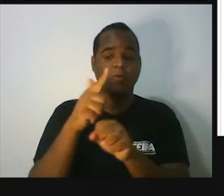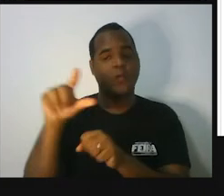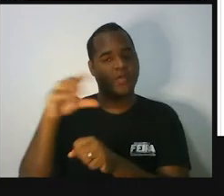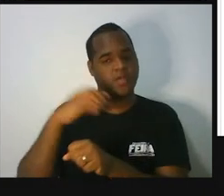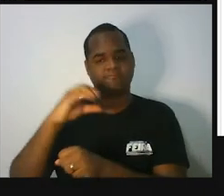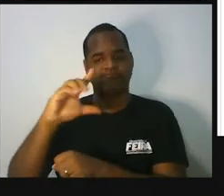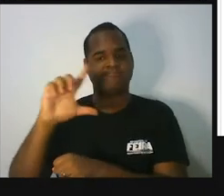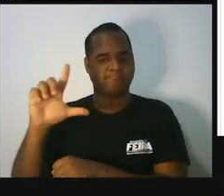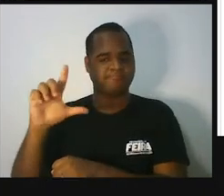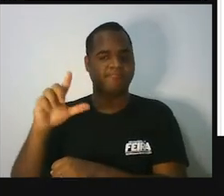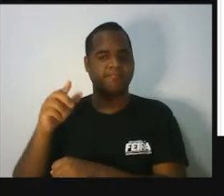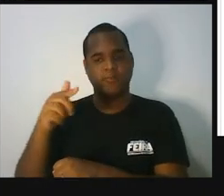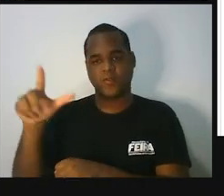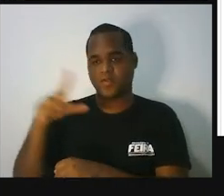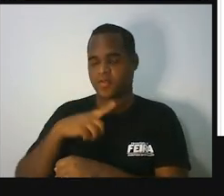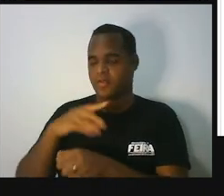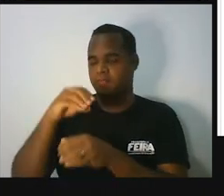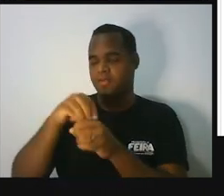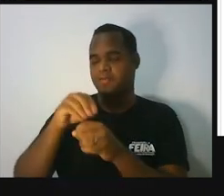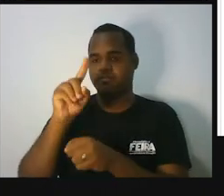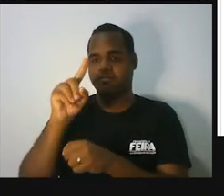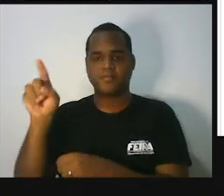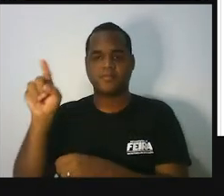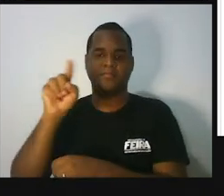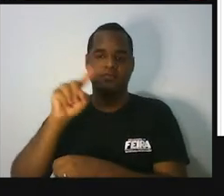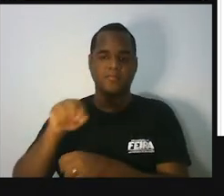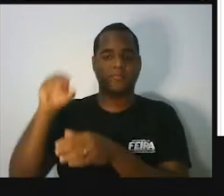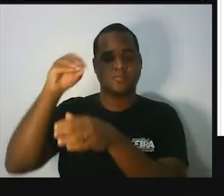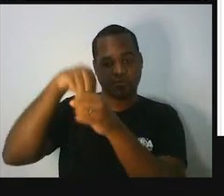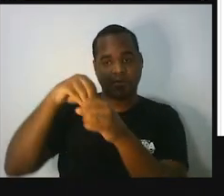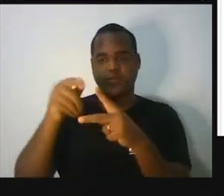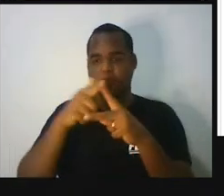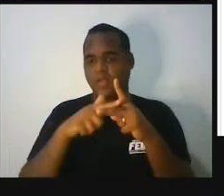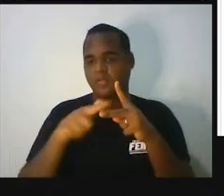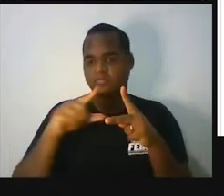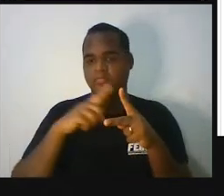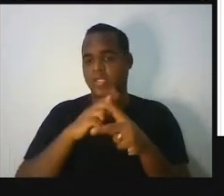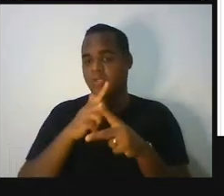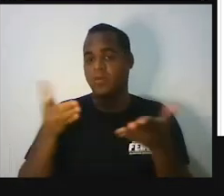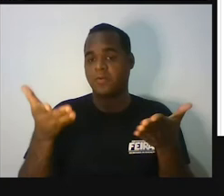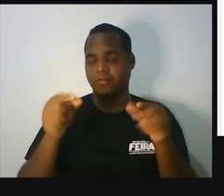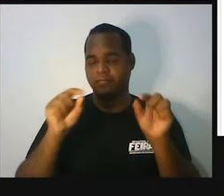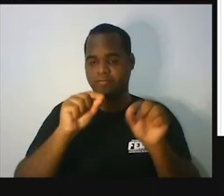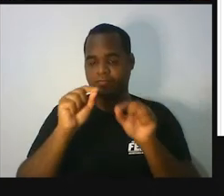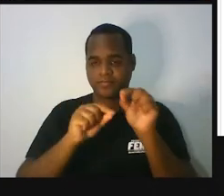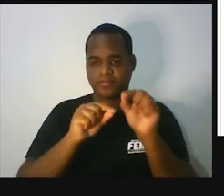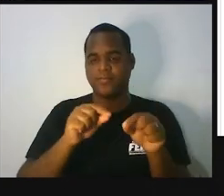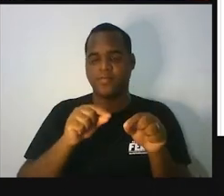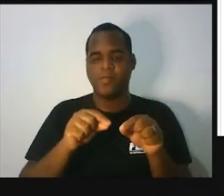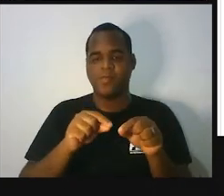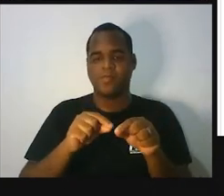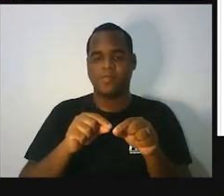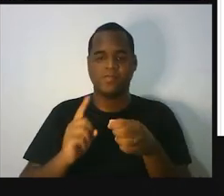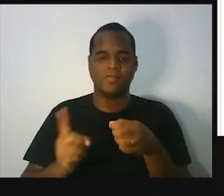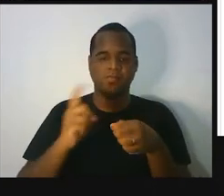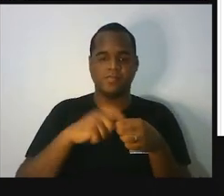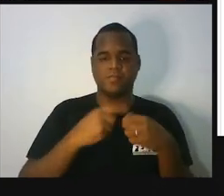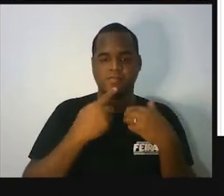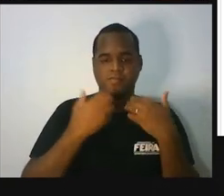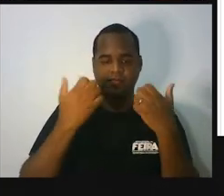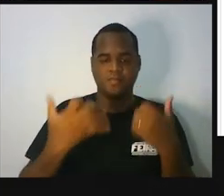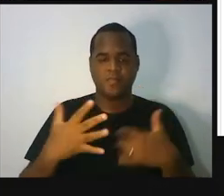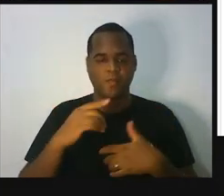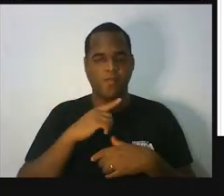medindo os ângulos internos, e é essa que a gente vai fazer agora. Então, voltando lá para o